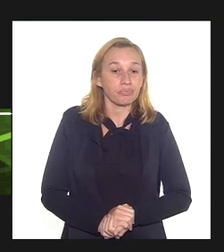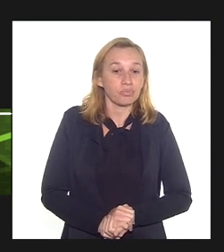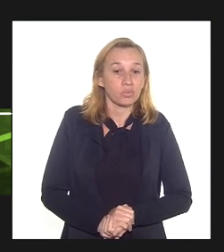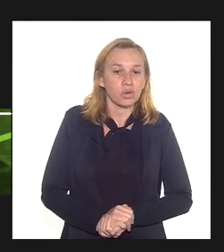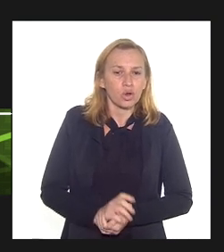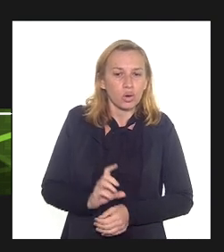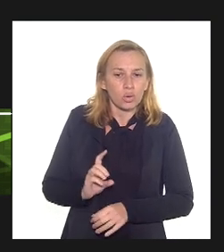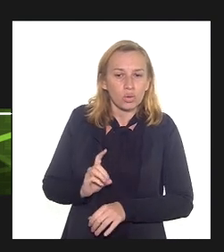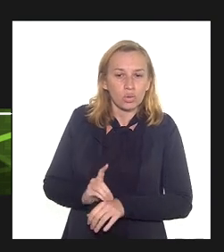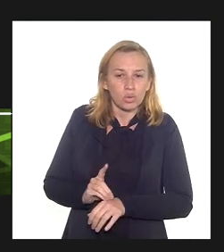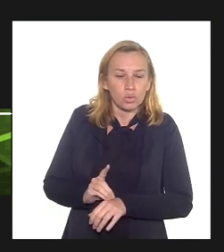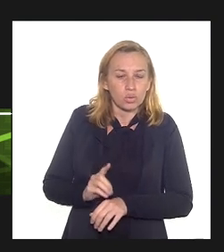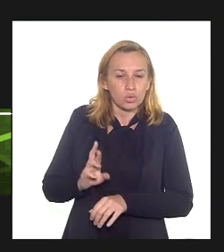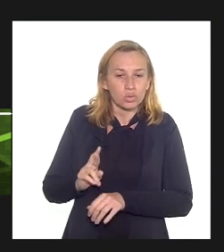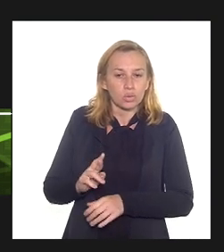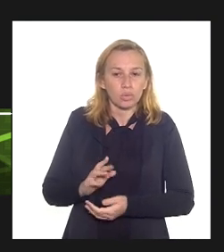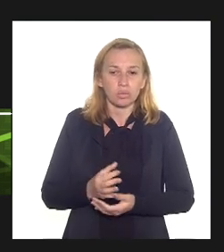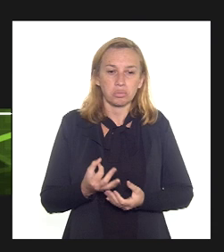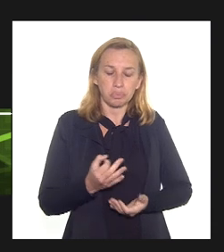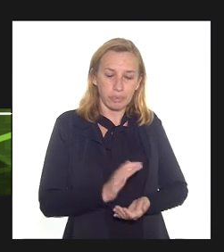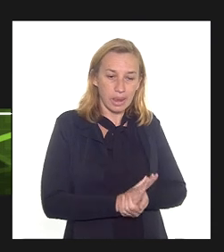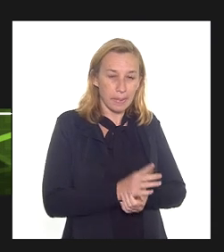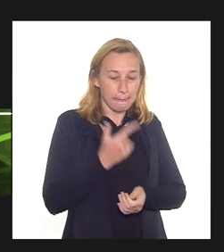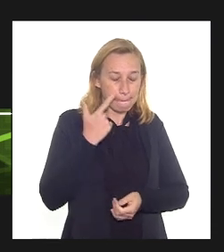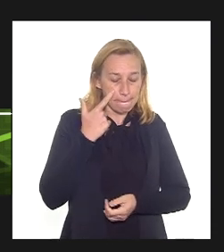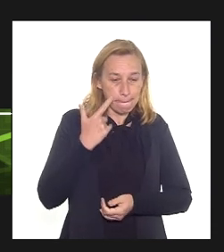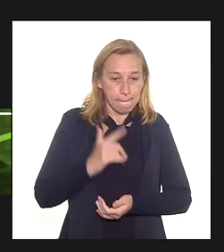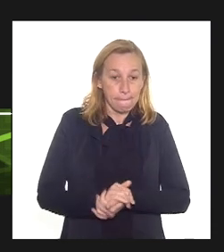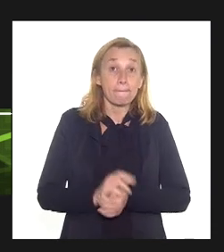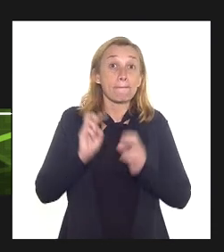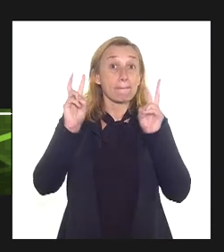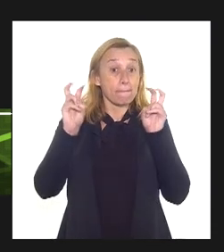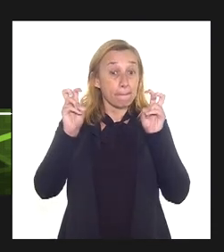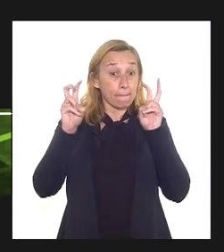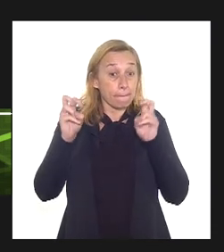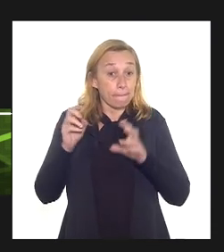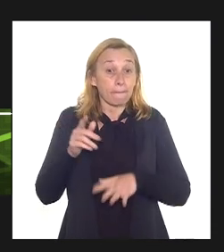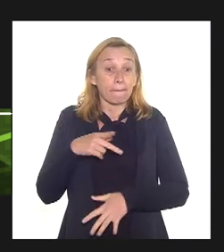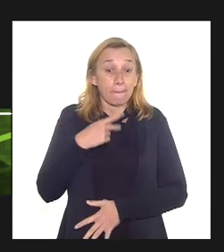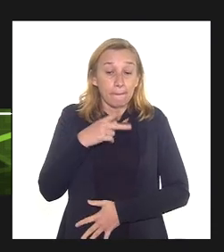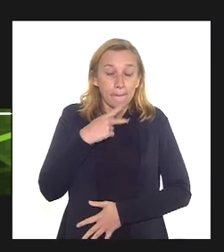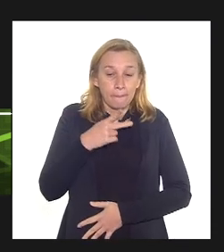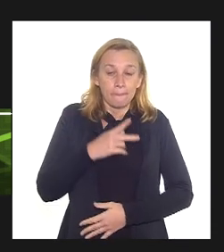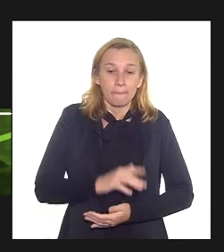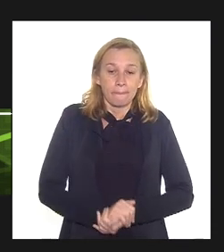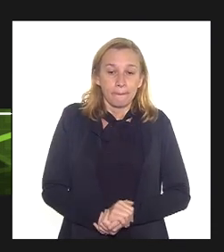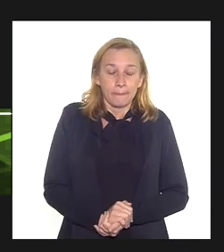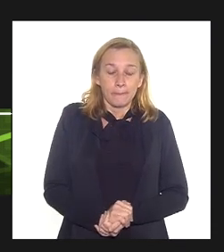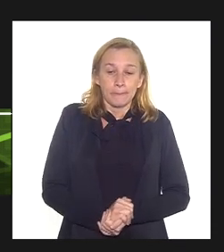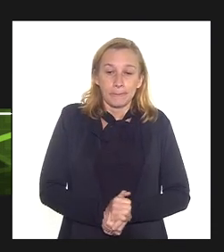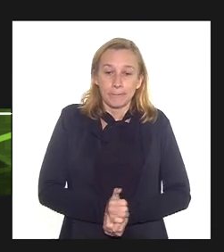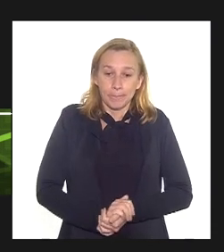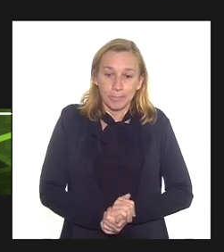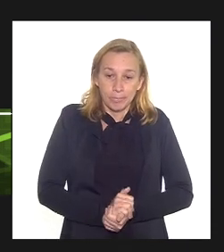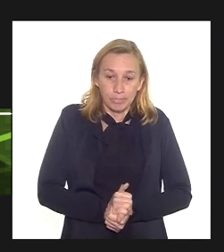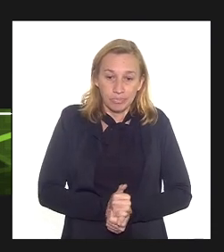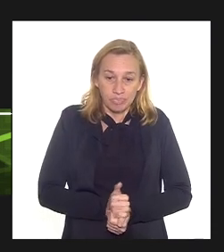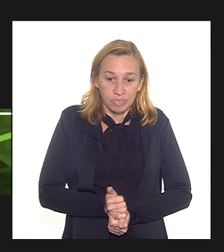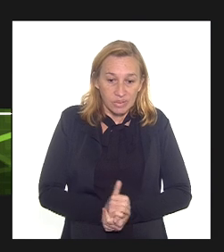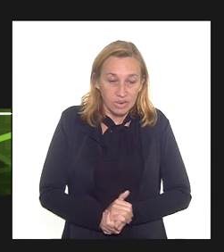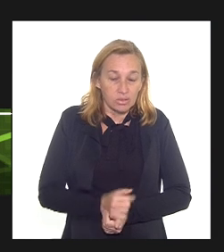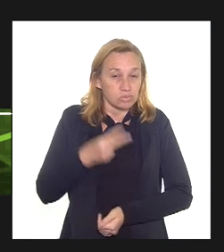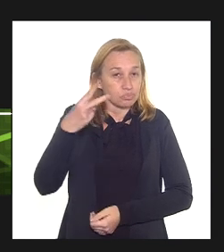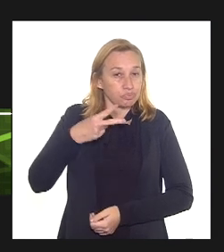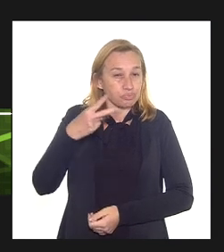favor Olha só aquela questão que eu levantei na sua exposição da segunda-feira